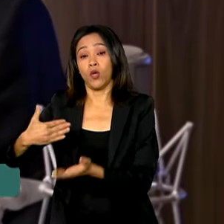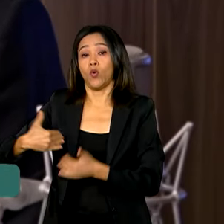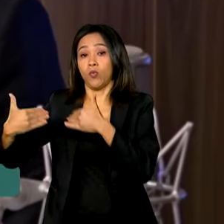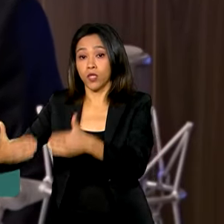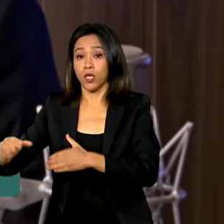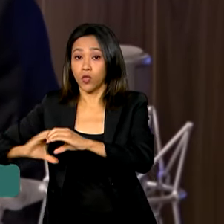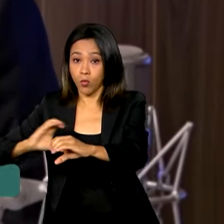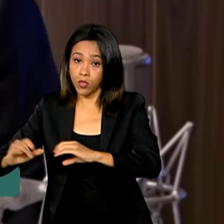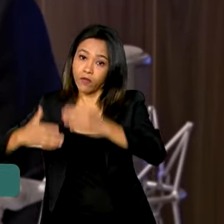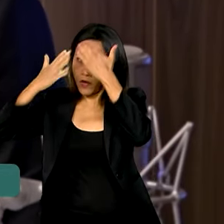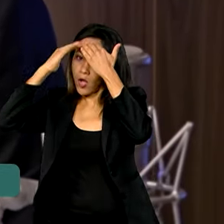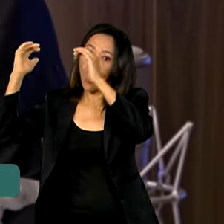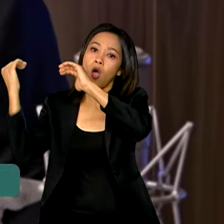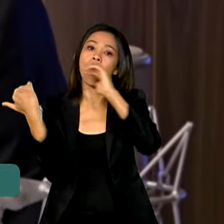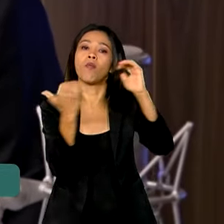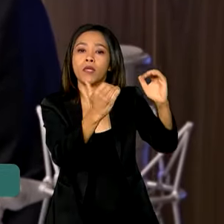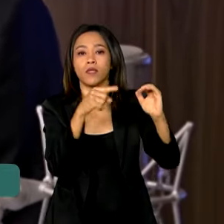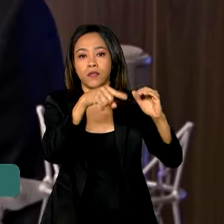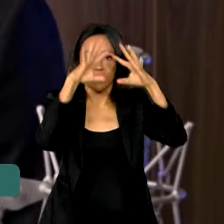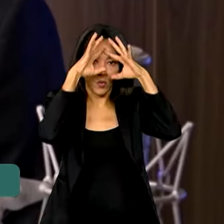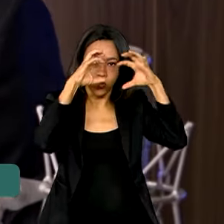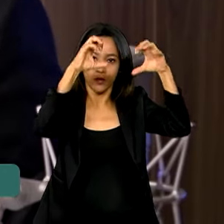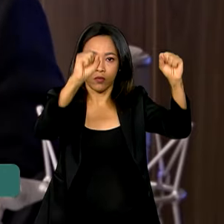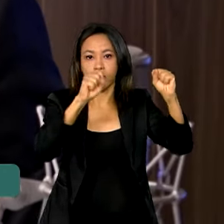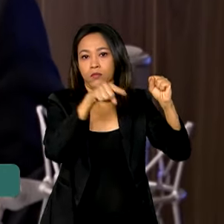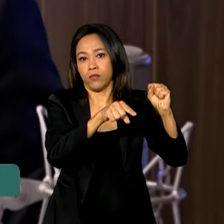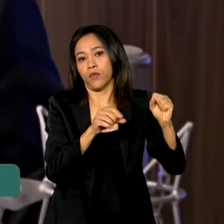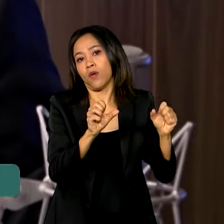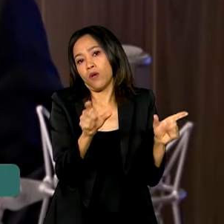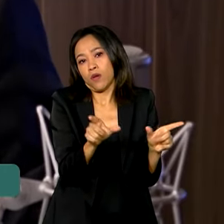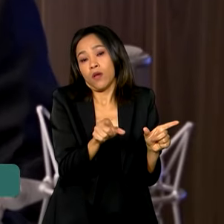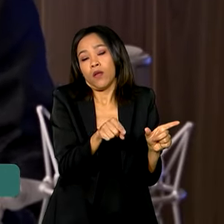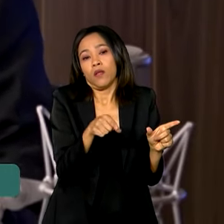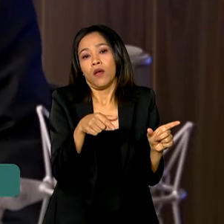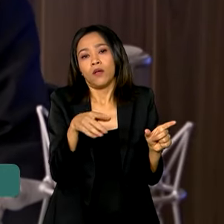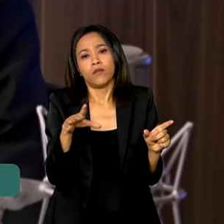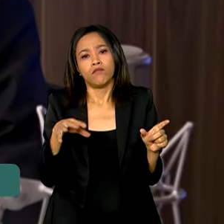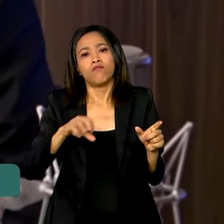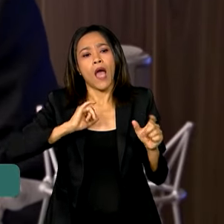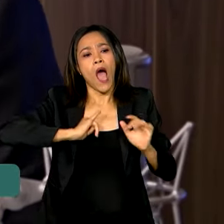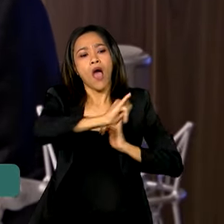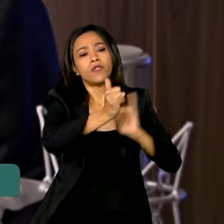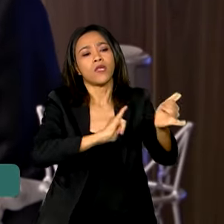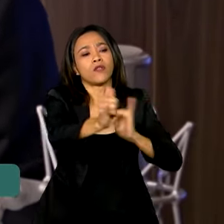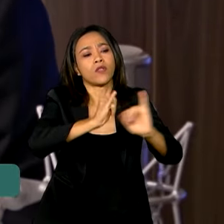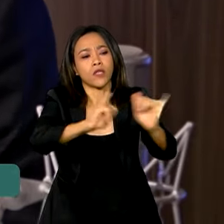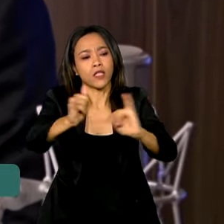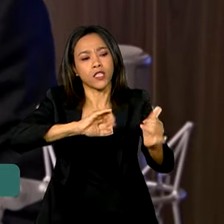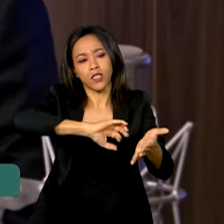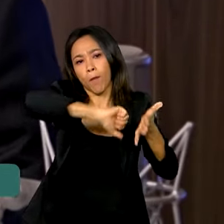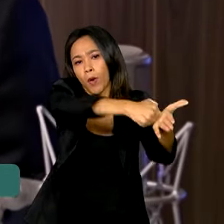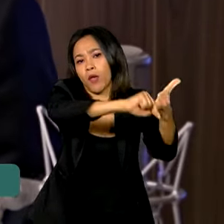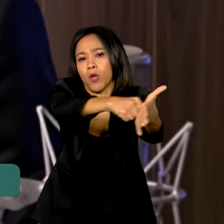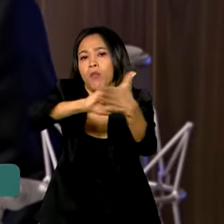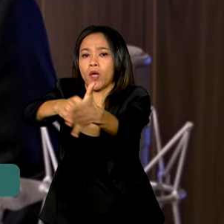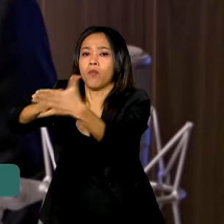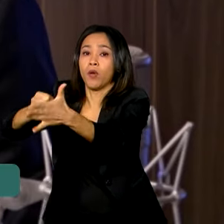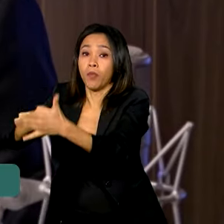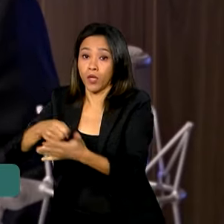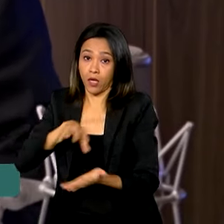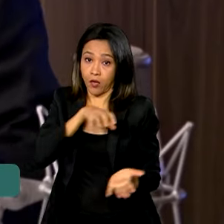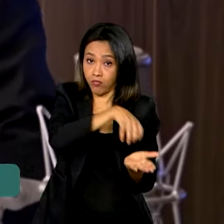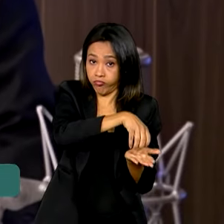a decisão do Supremo Tribunal Federal, notificando a todos o bloqueio, para que todos os provedores e